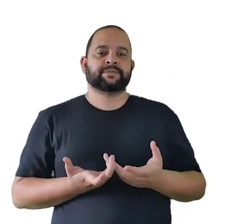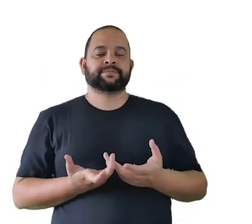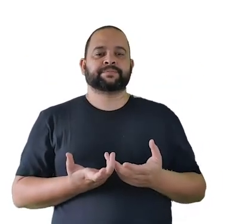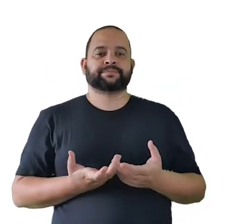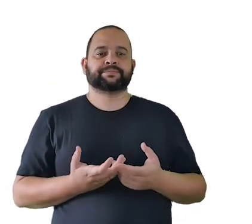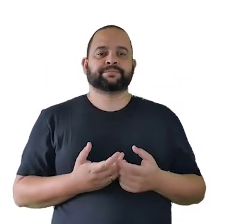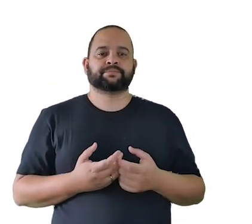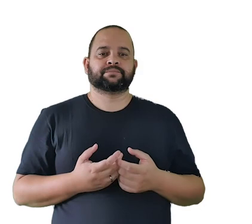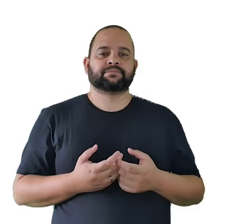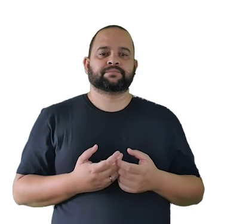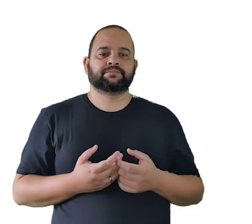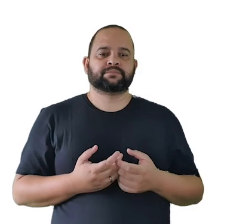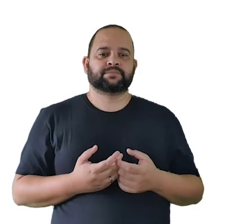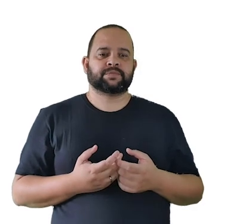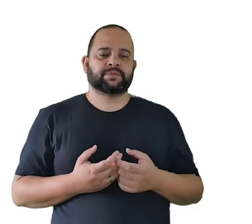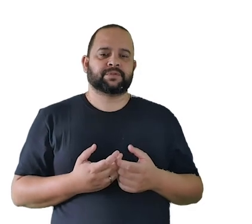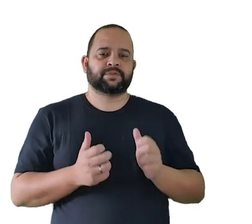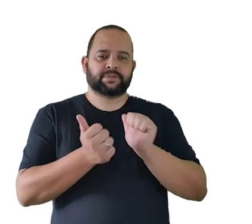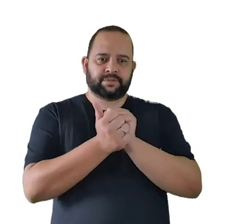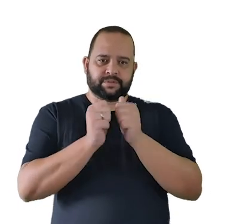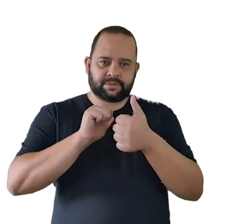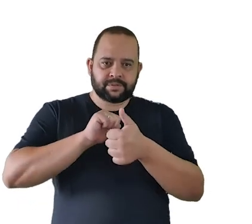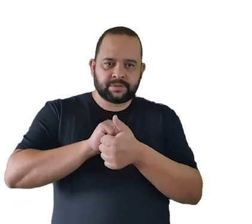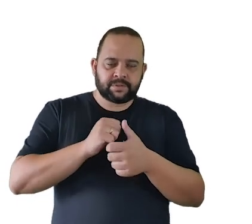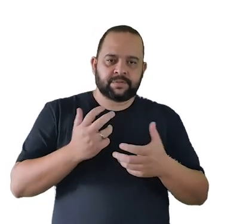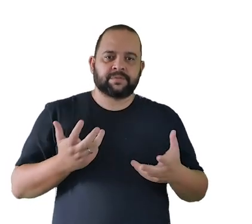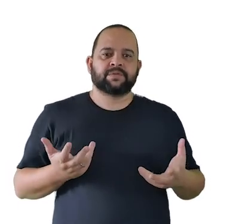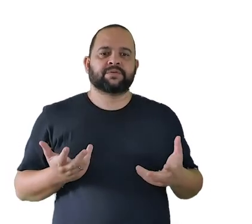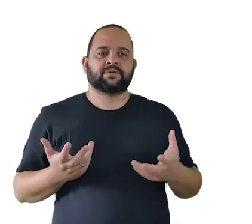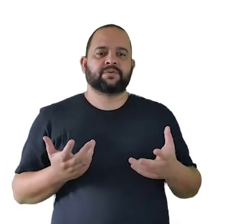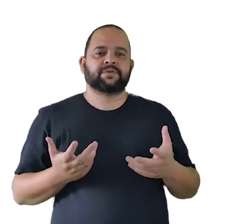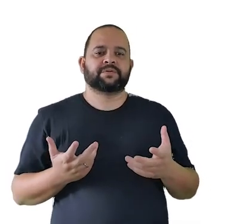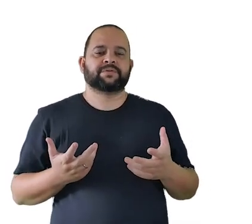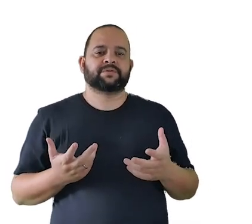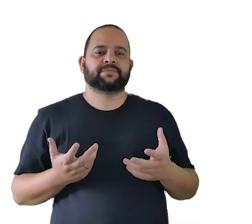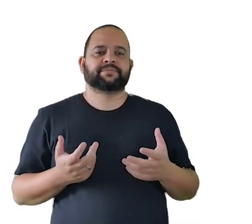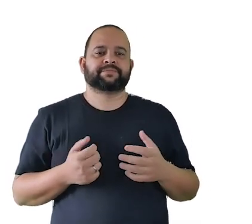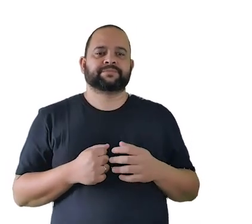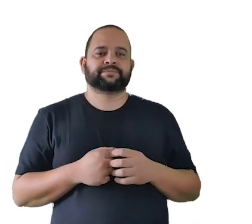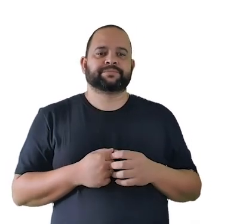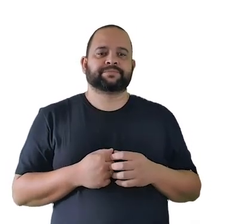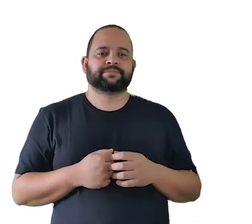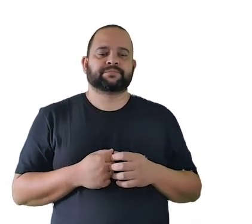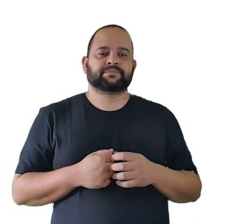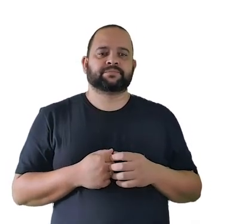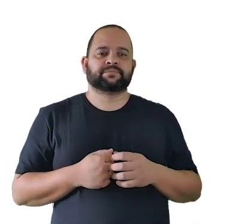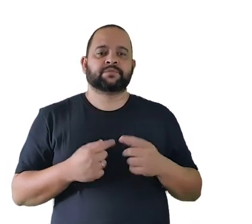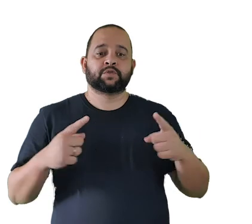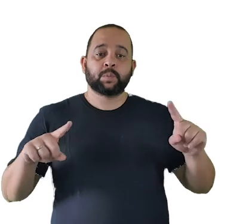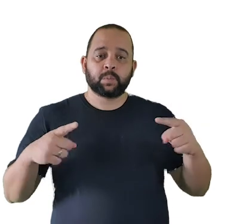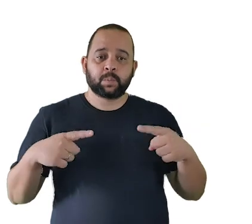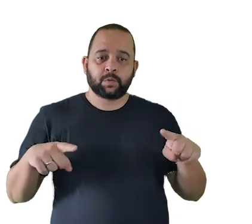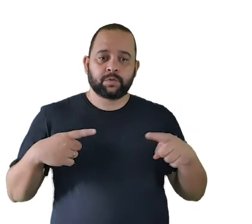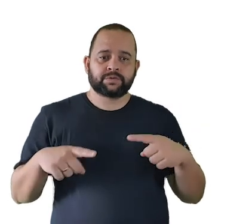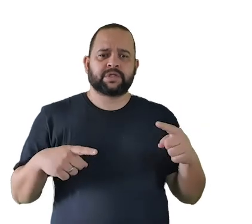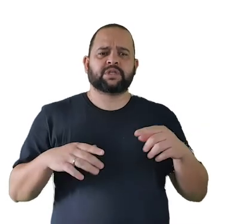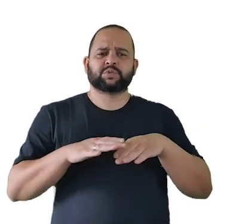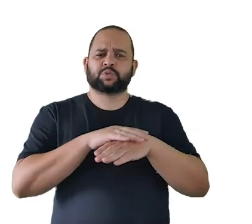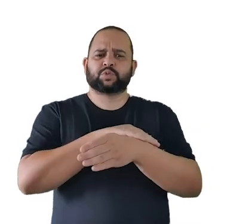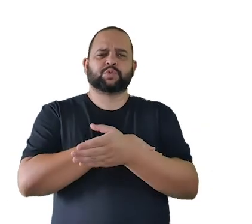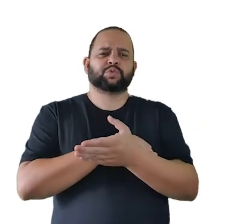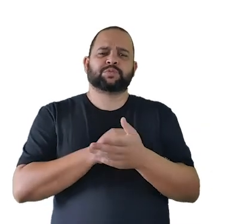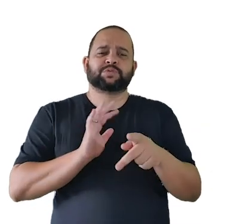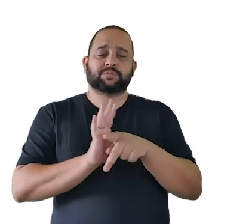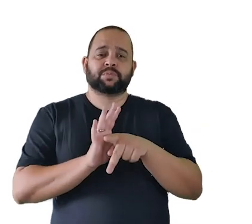americanos esses negros espíritas que viram músicas muito tradicionais